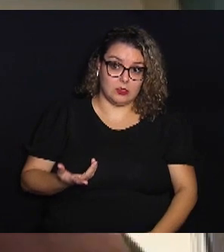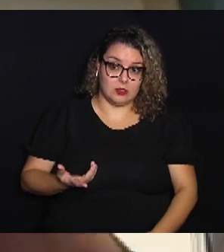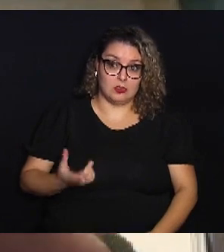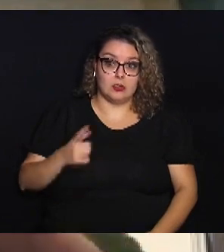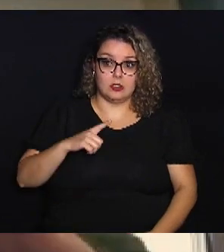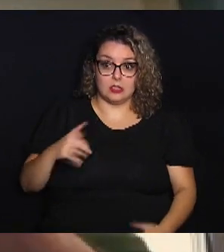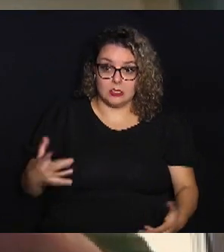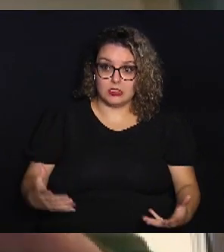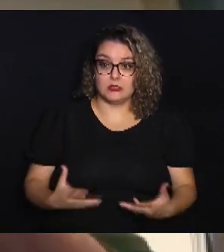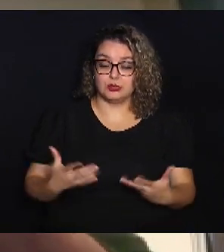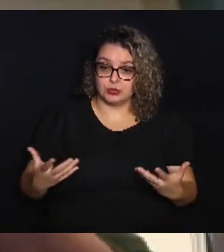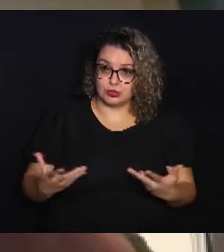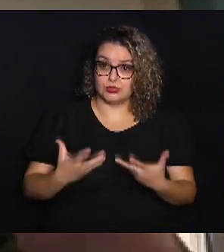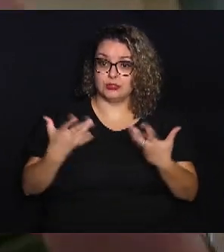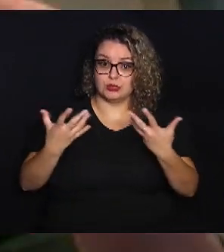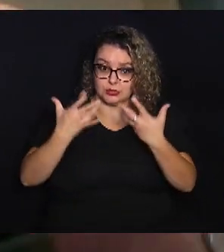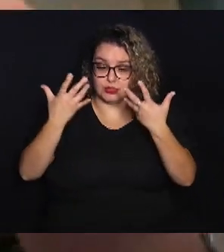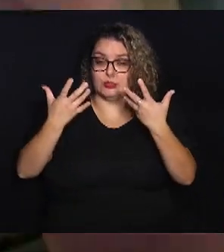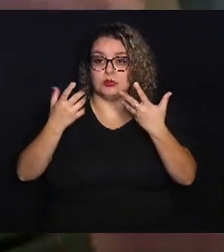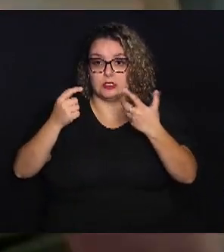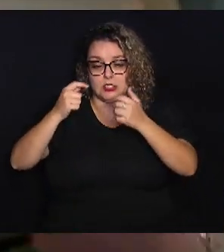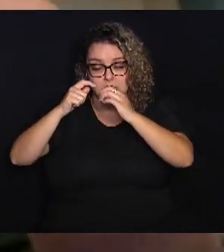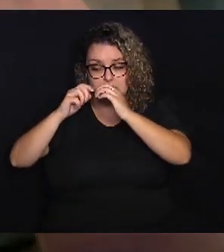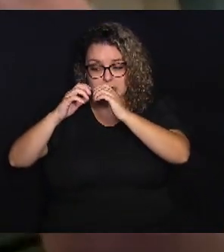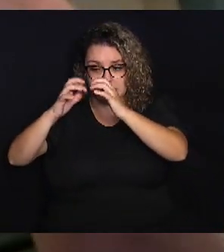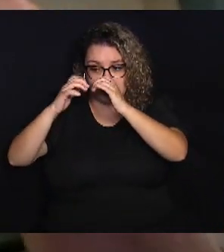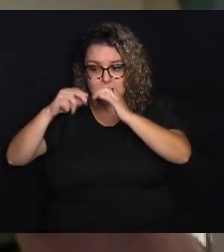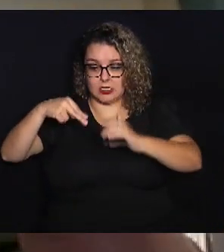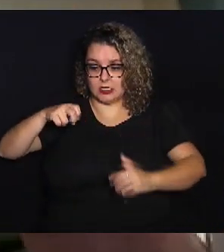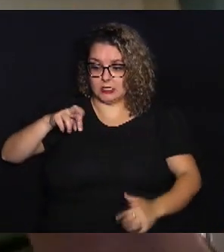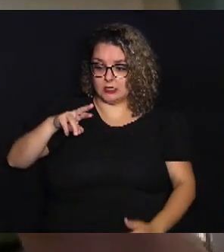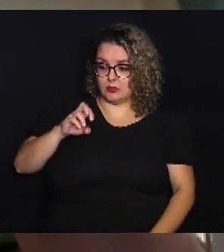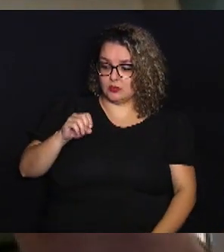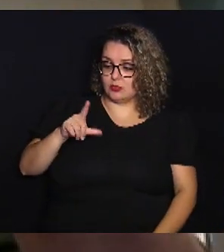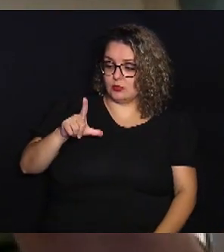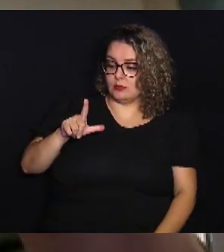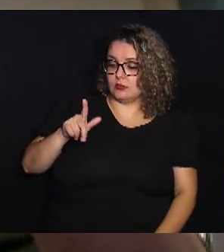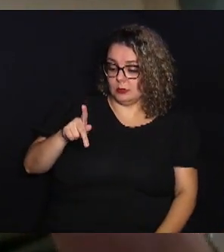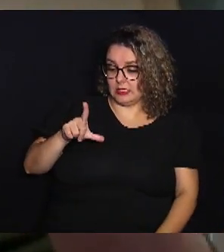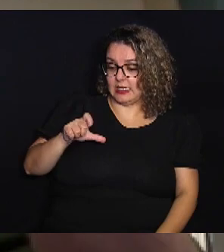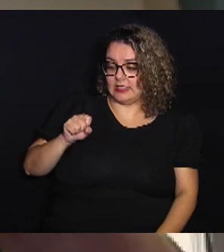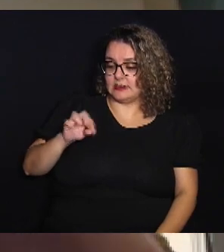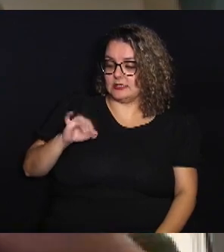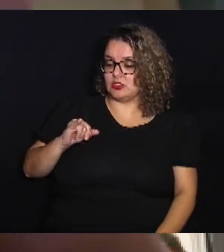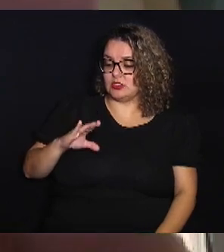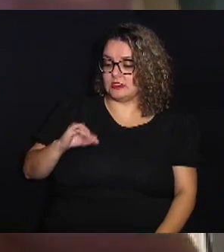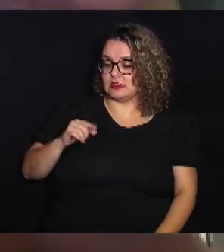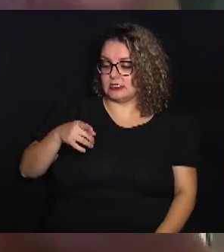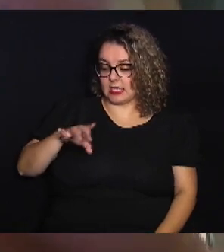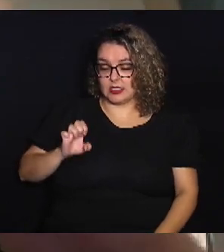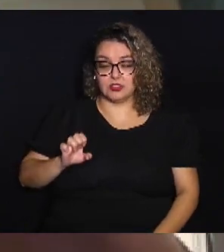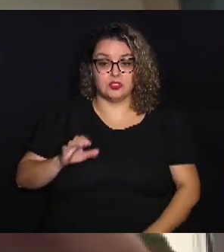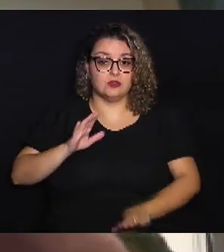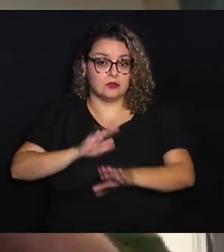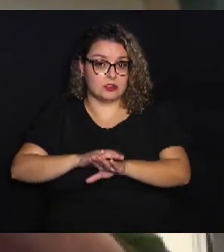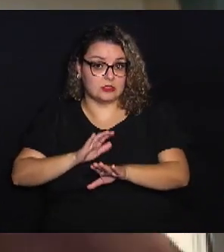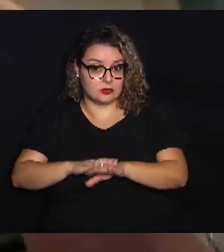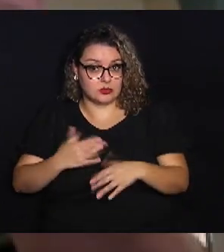estimulada, essa neuroplasticidade vai atuar de uma forma muito mais